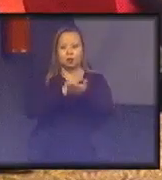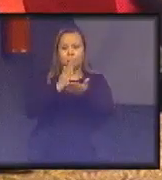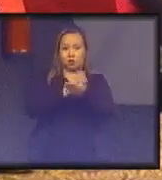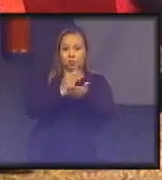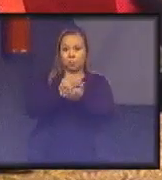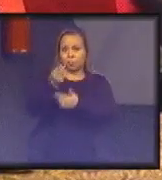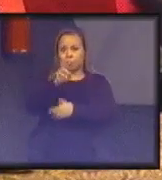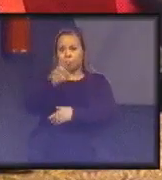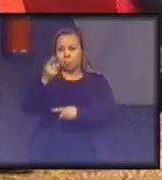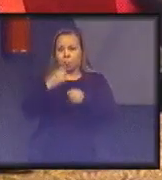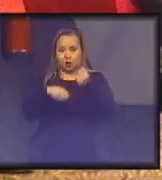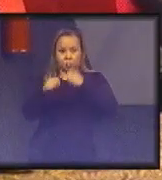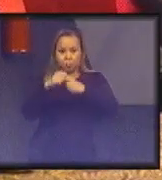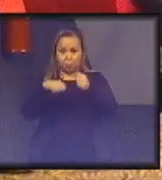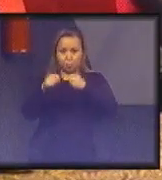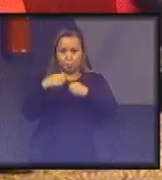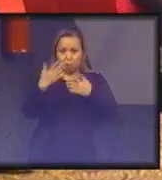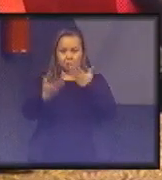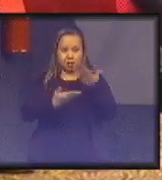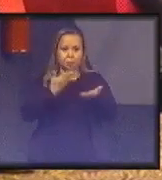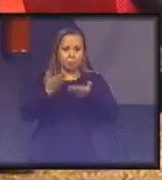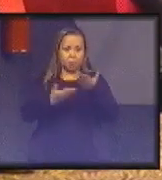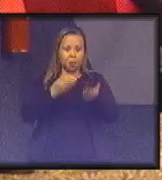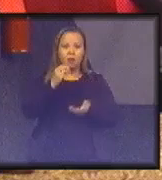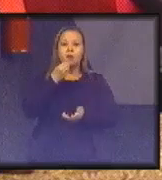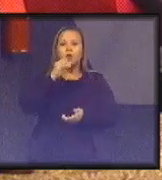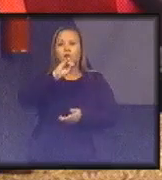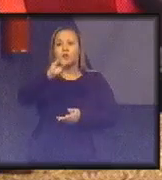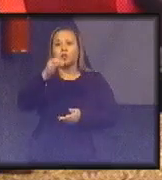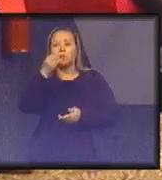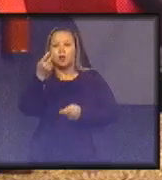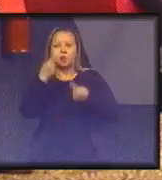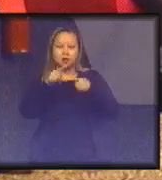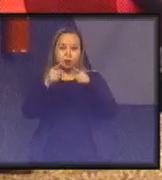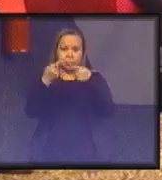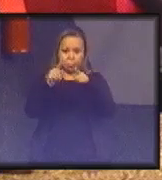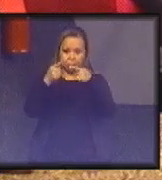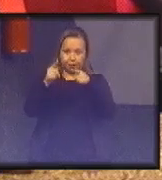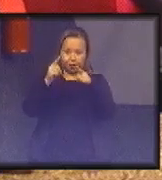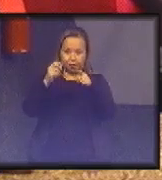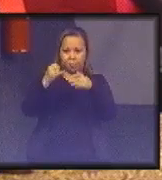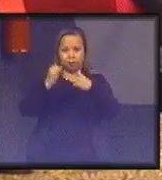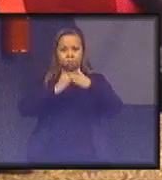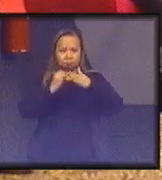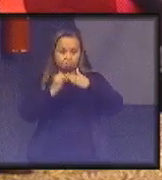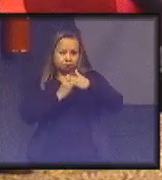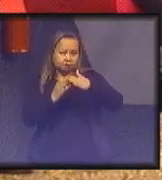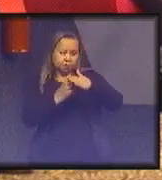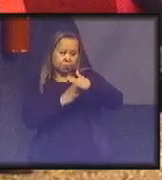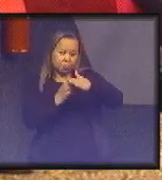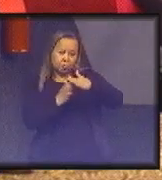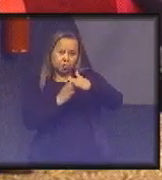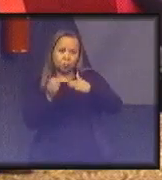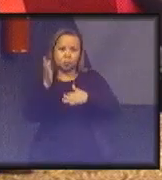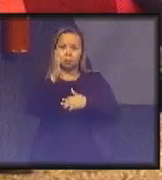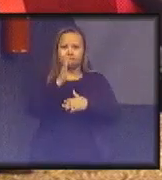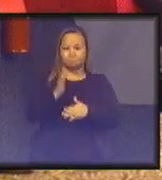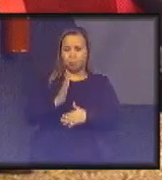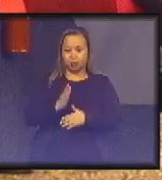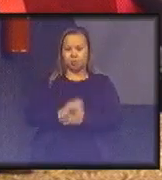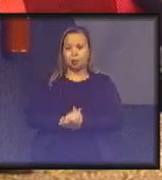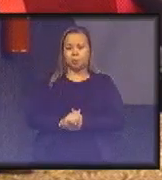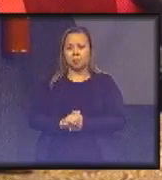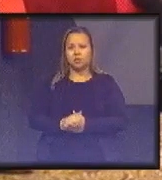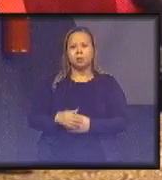Economia Circular, Oportunidades e Desafios para a Indústria Brasileira. Além disso, ele ministra